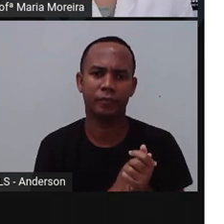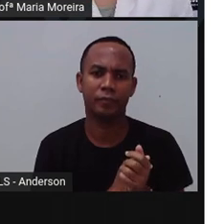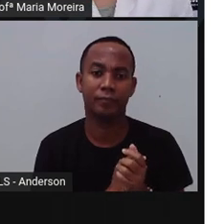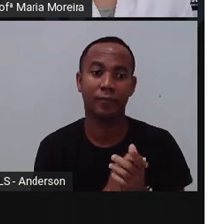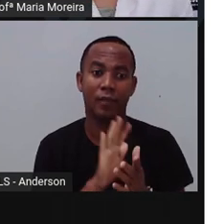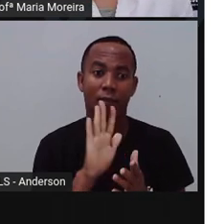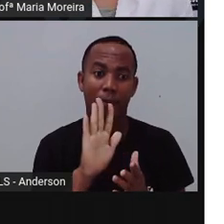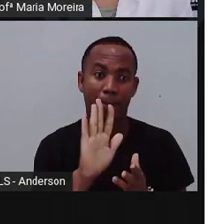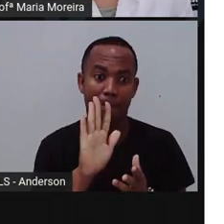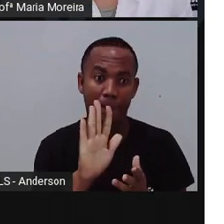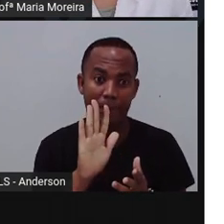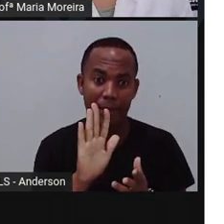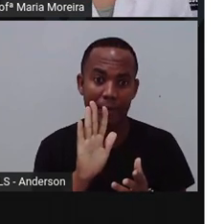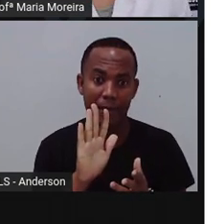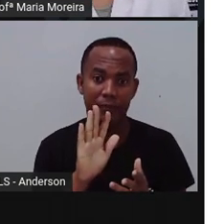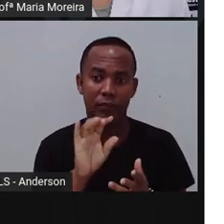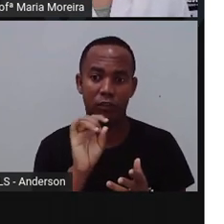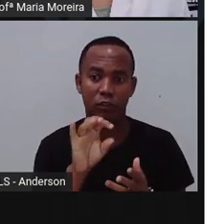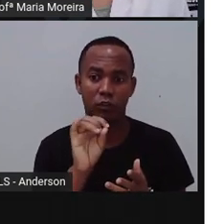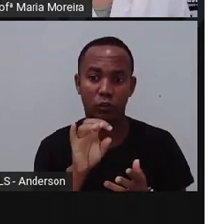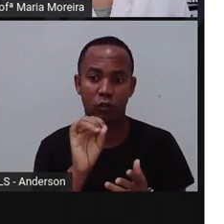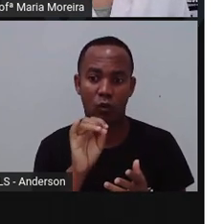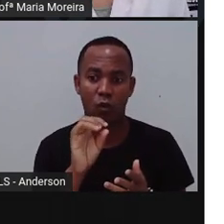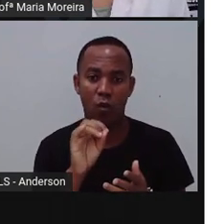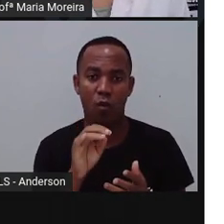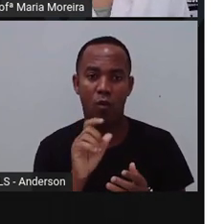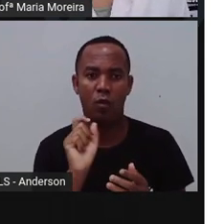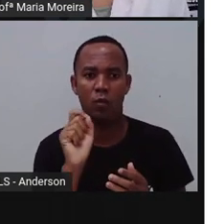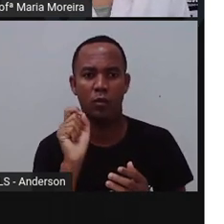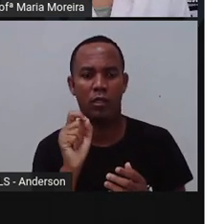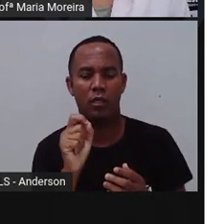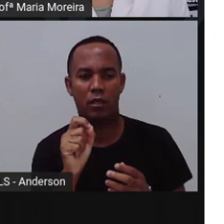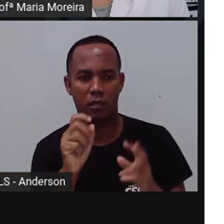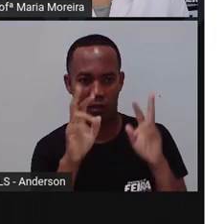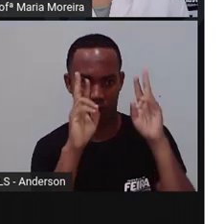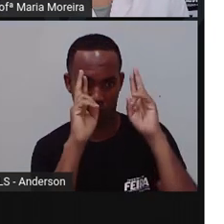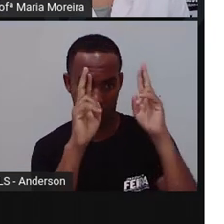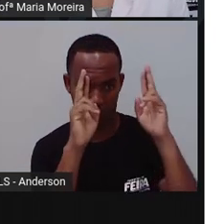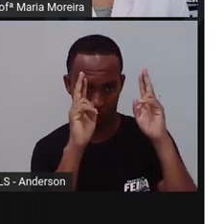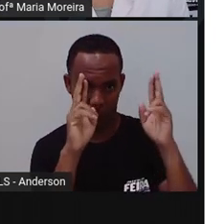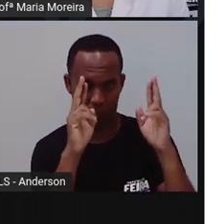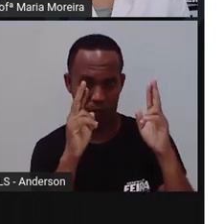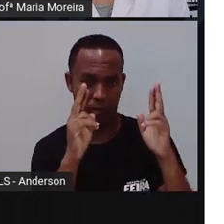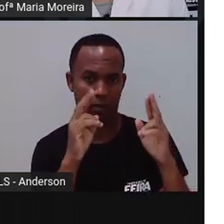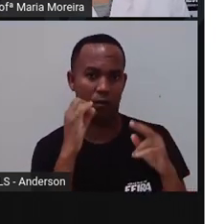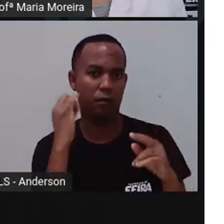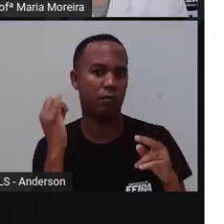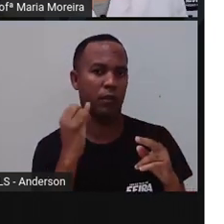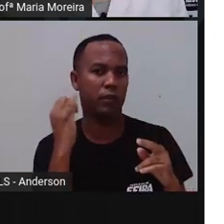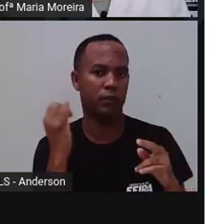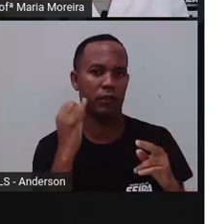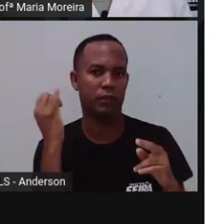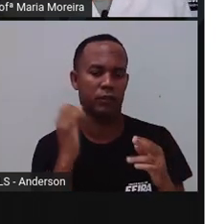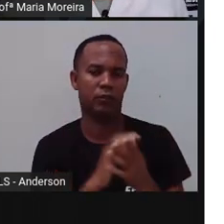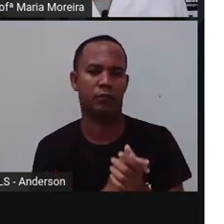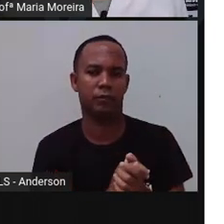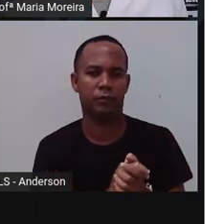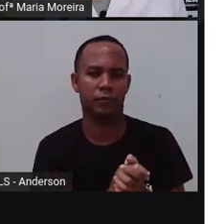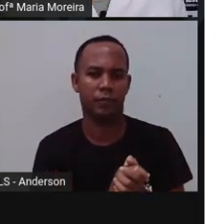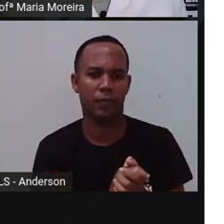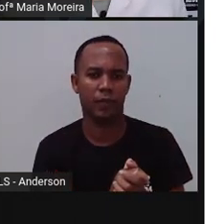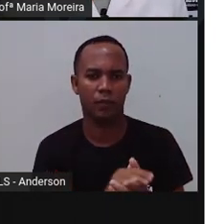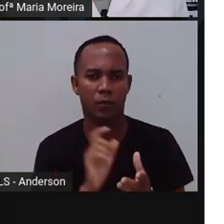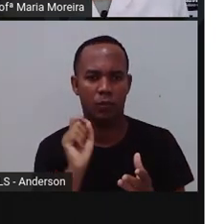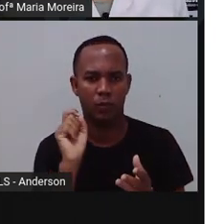Bom, mas só se eu ver o respeito a essas regras, é que a escola poderá funcionar. Porque se eu não respeito a essas